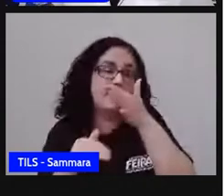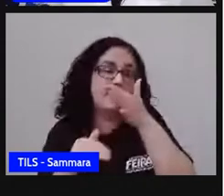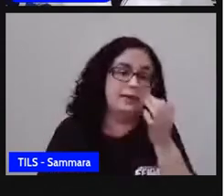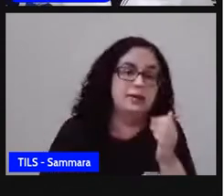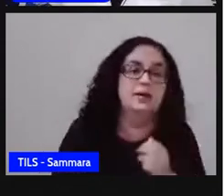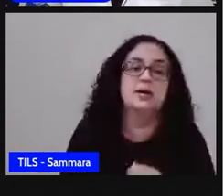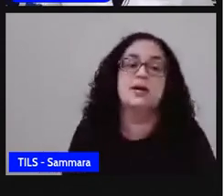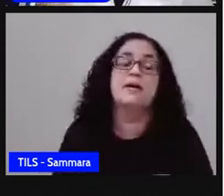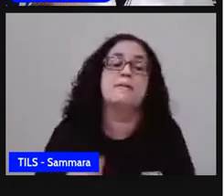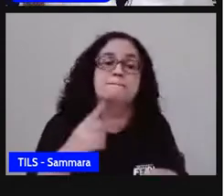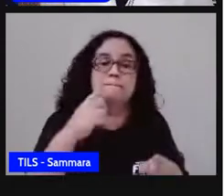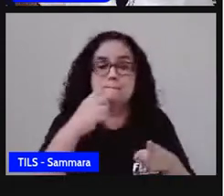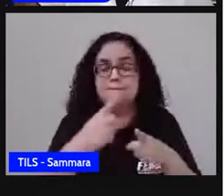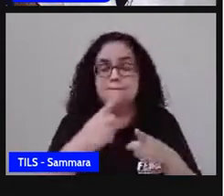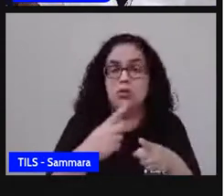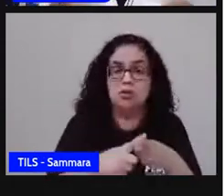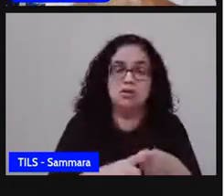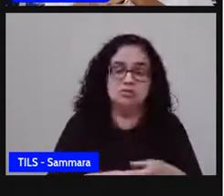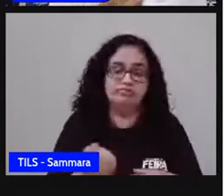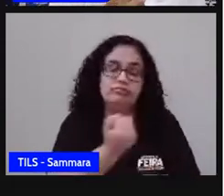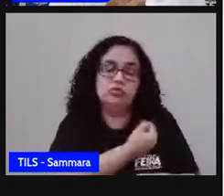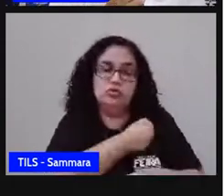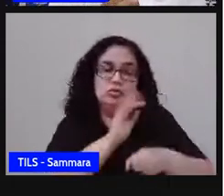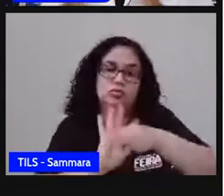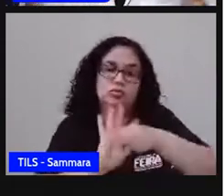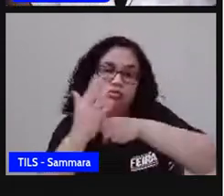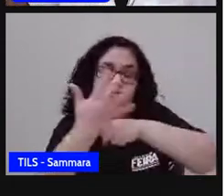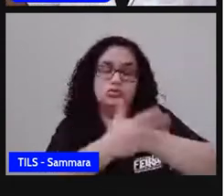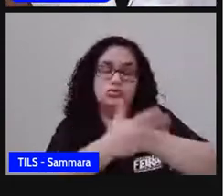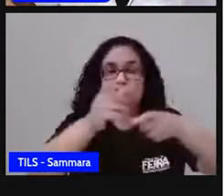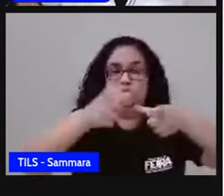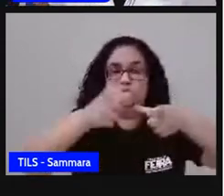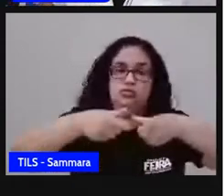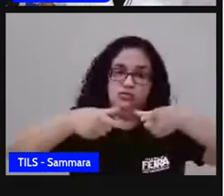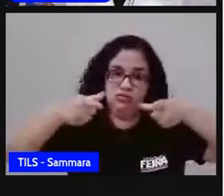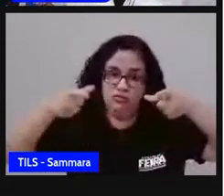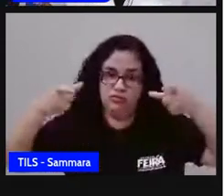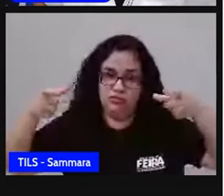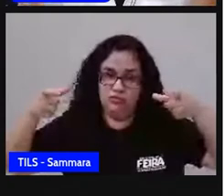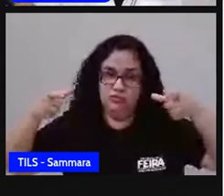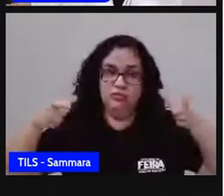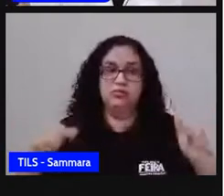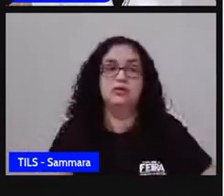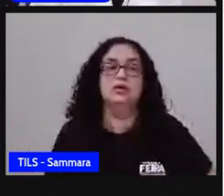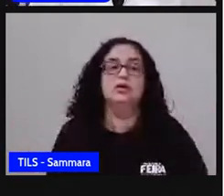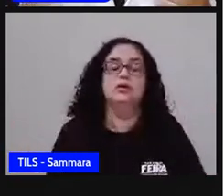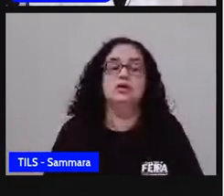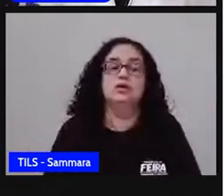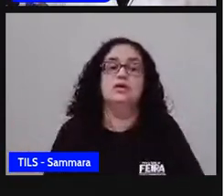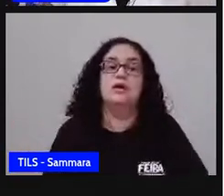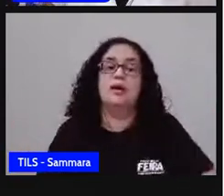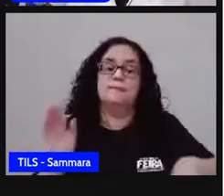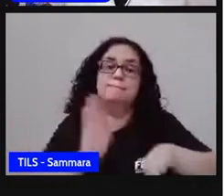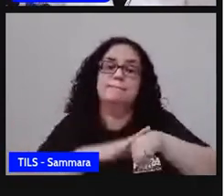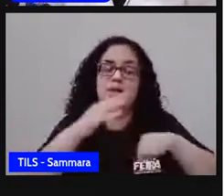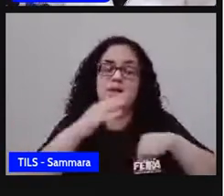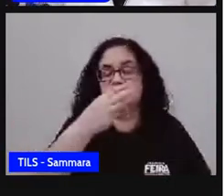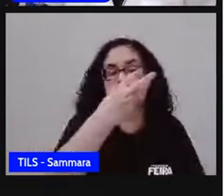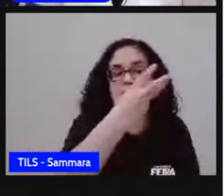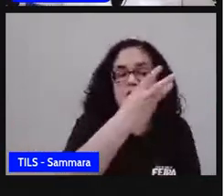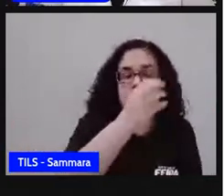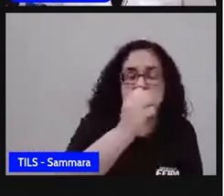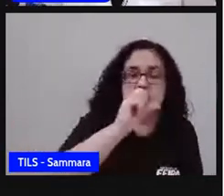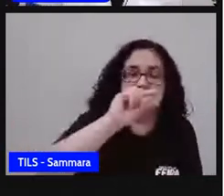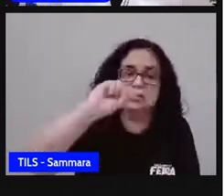a gente vê que os casos só foram, né, aumentando com o período e acumulou mais de 36 mil